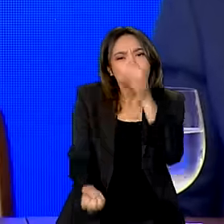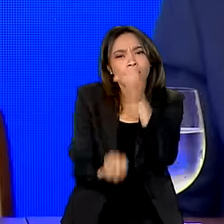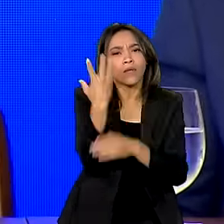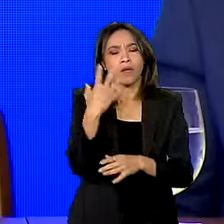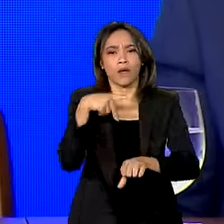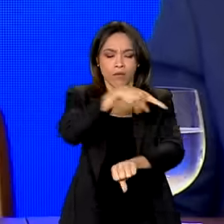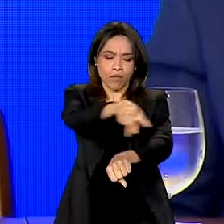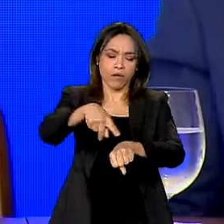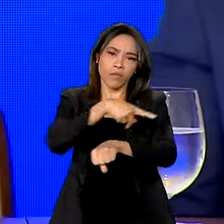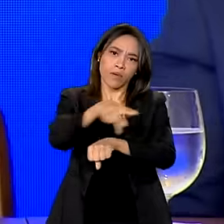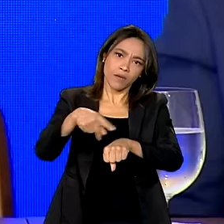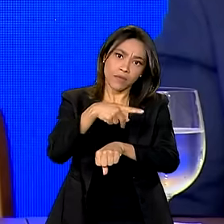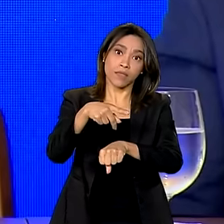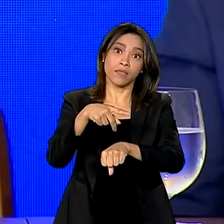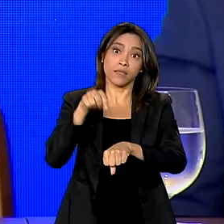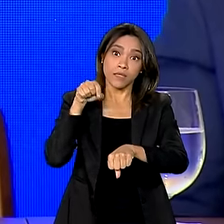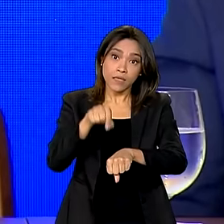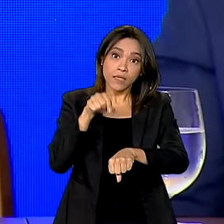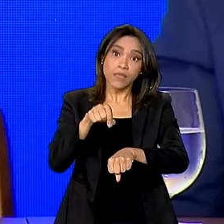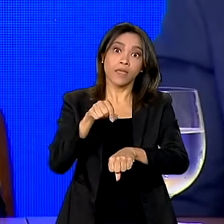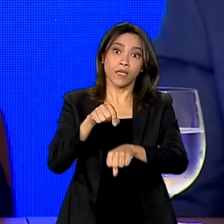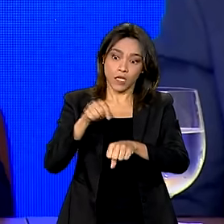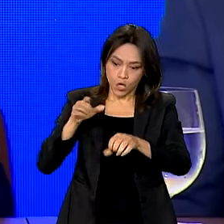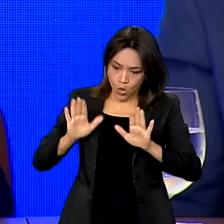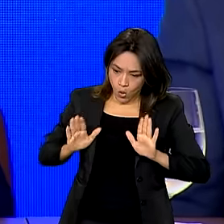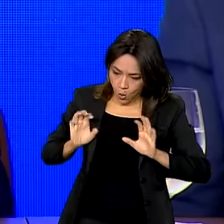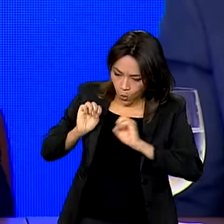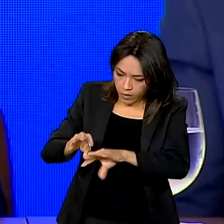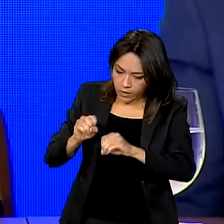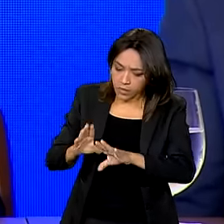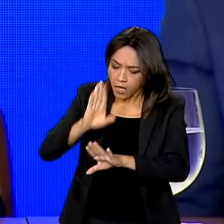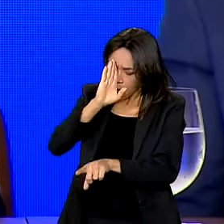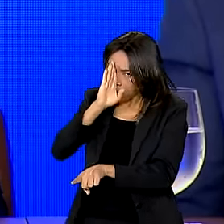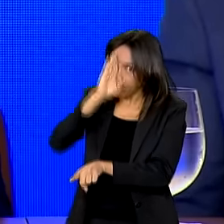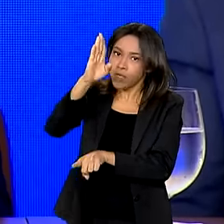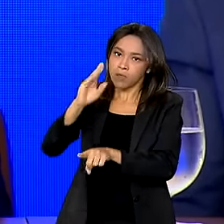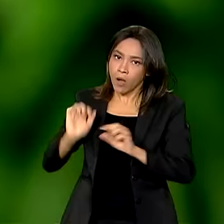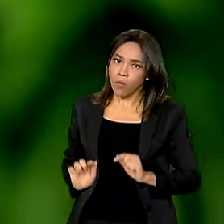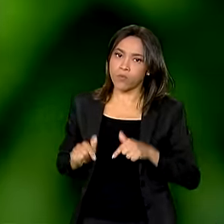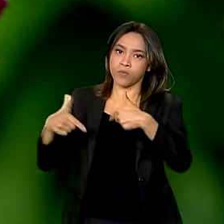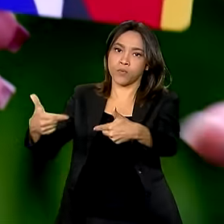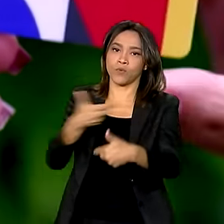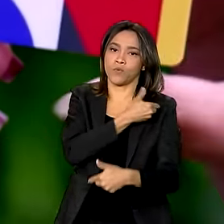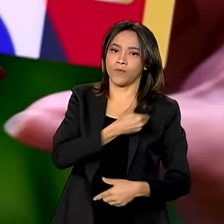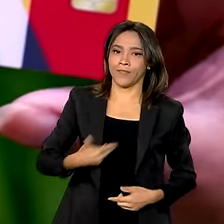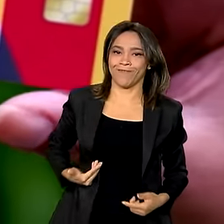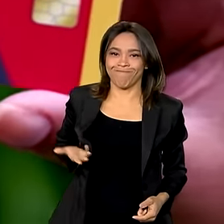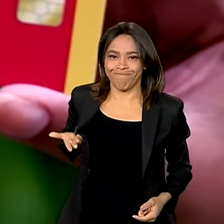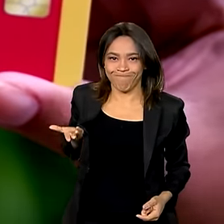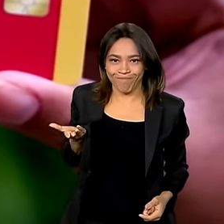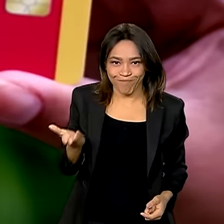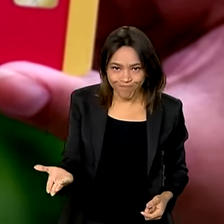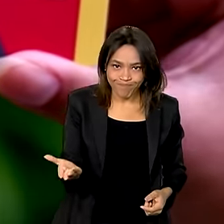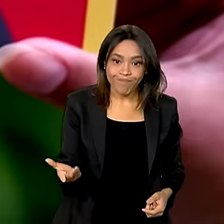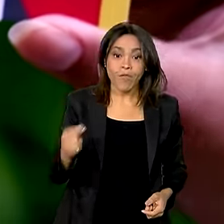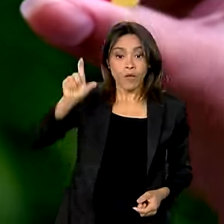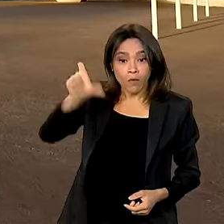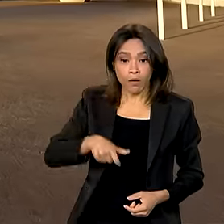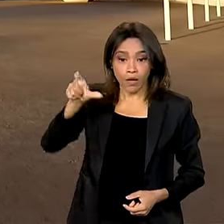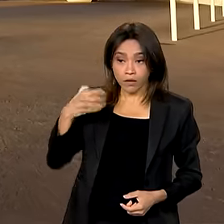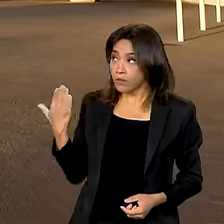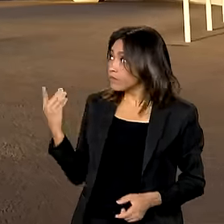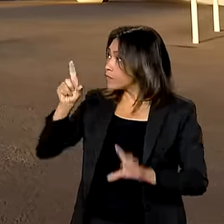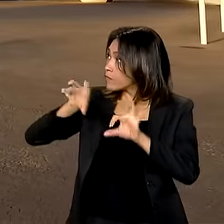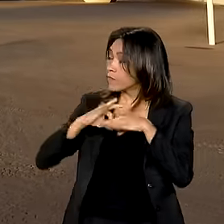que coloque a educação como o alvo principal das ações do governo. Com o Bolsa Família,